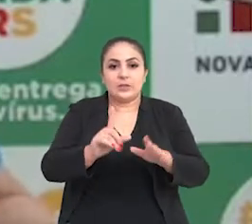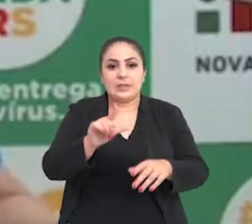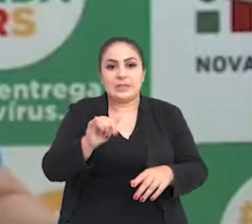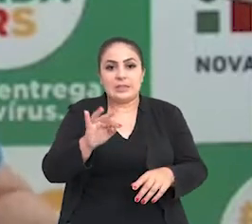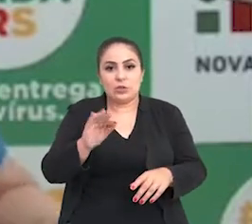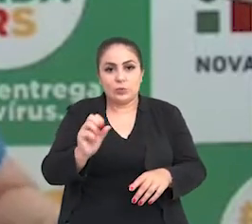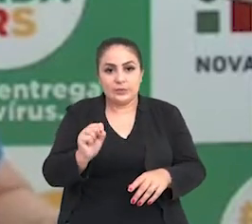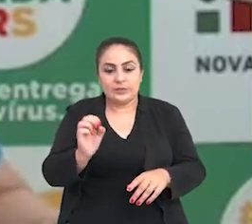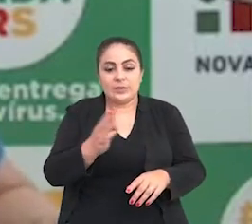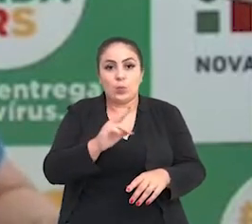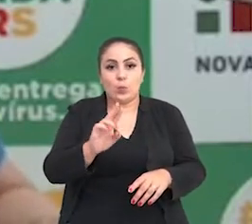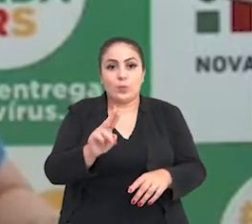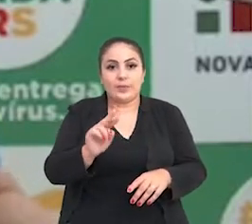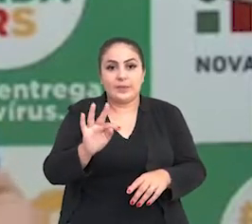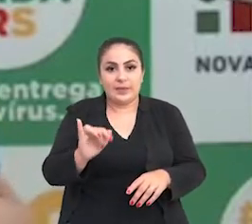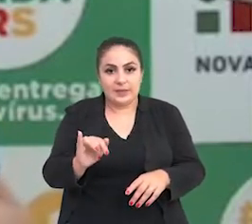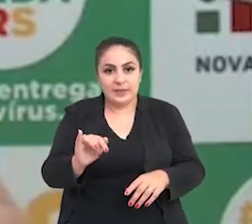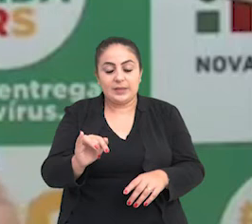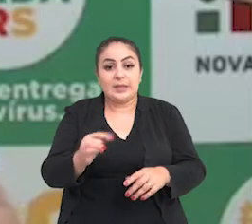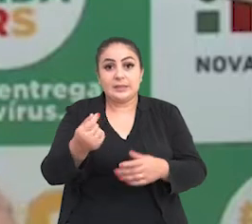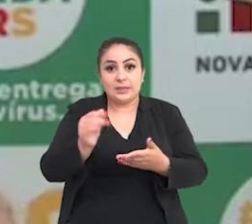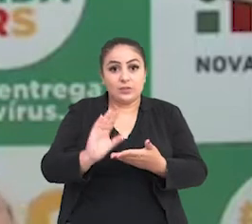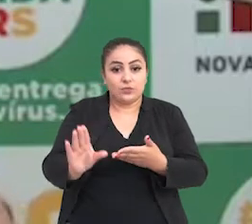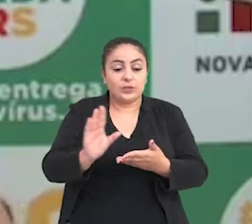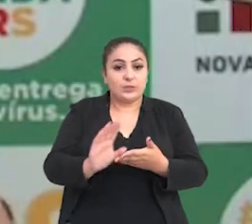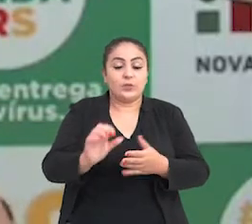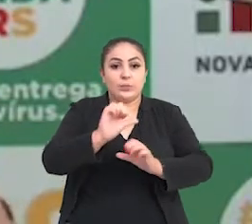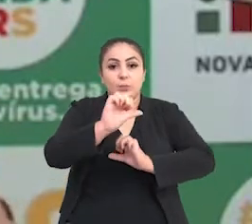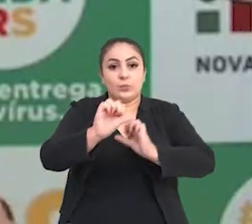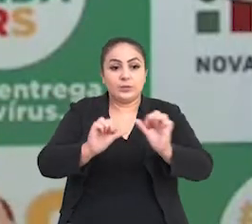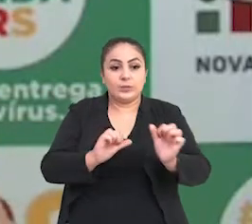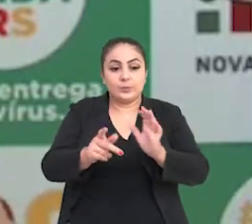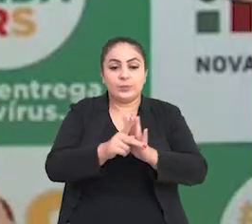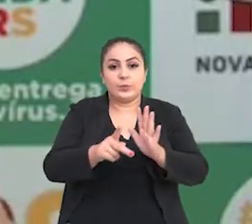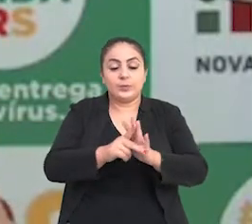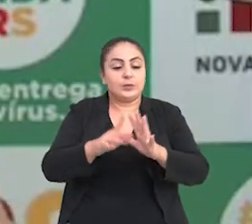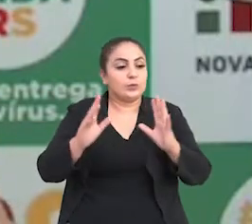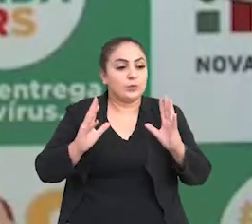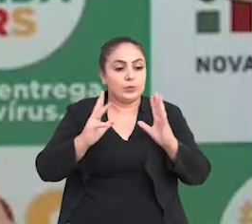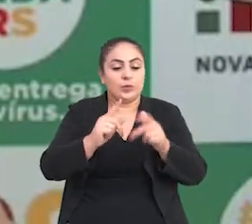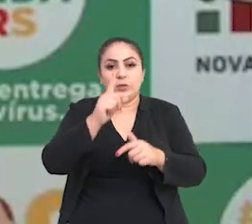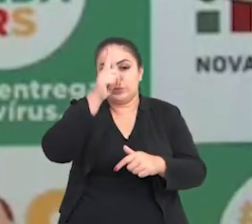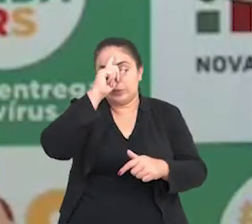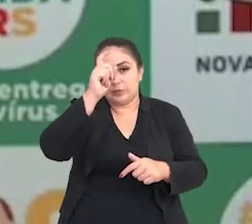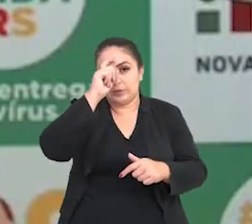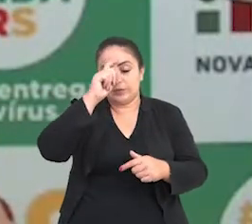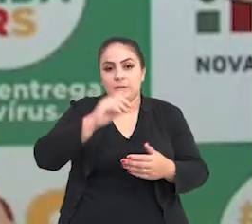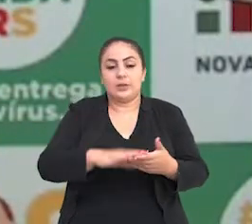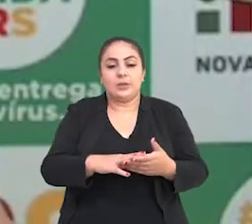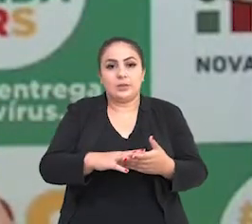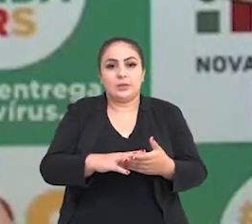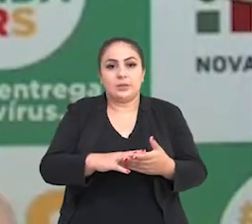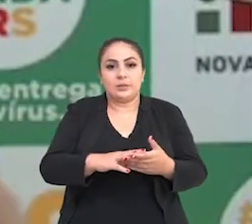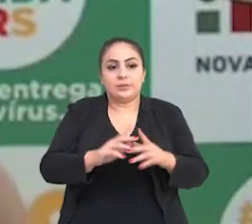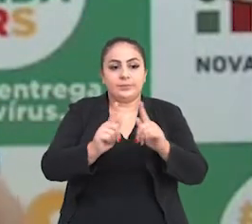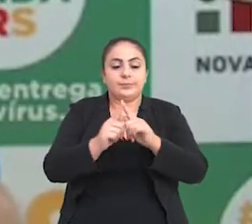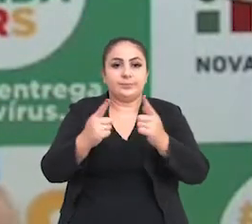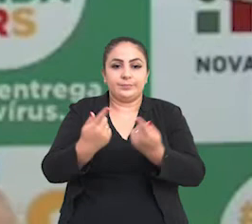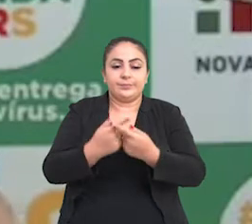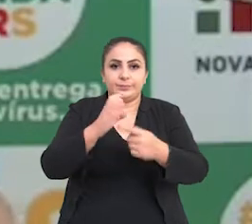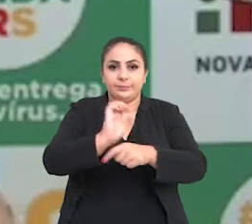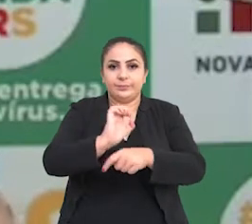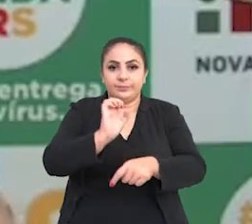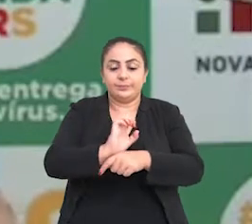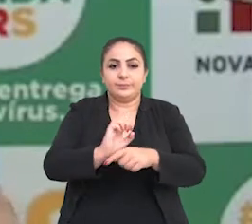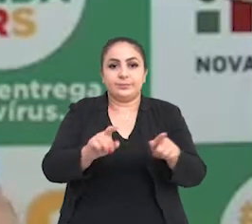habilitações de leitos de UTI e esse recurso foi transferido para todos os hospitais sobre